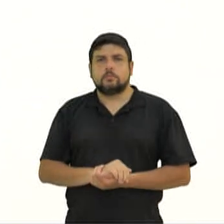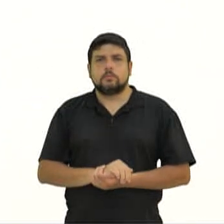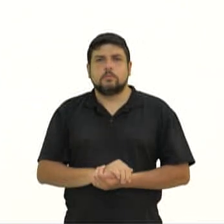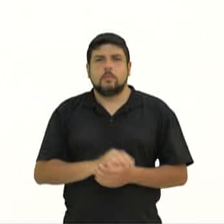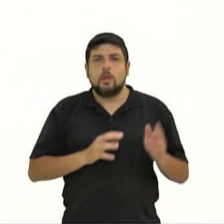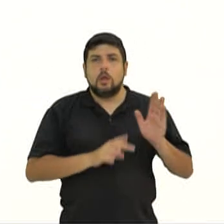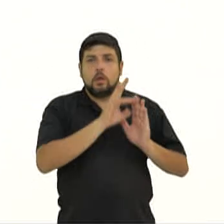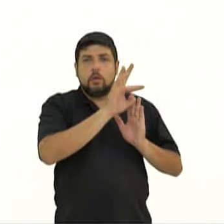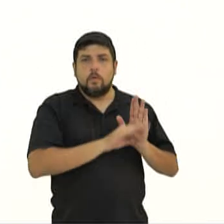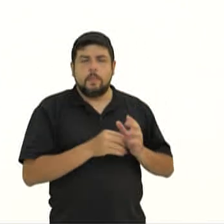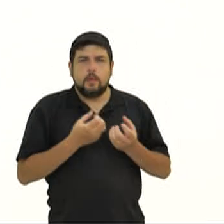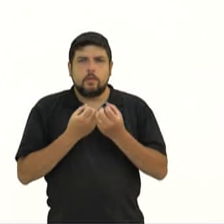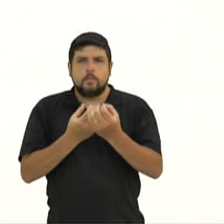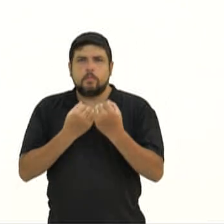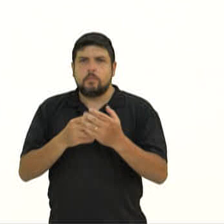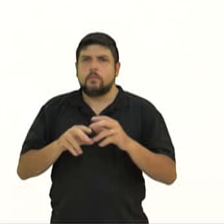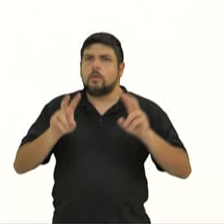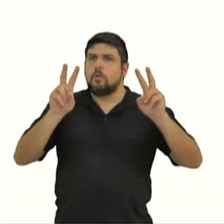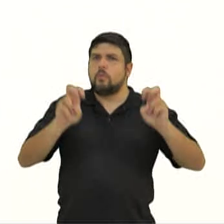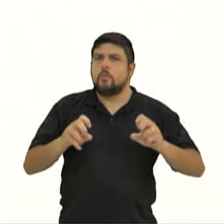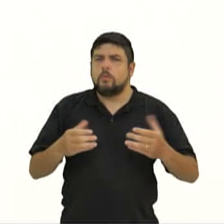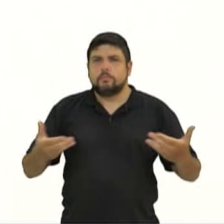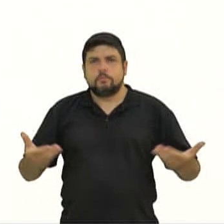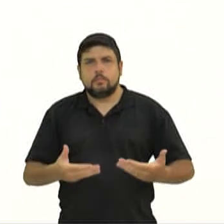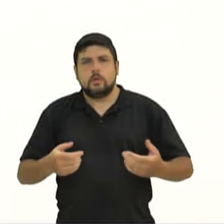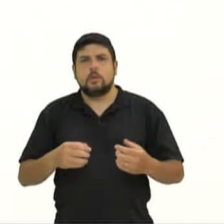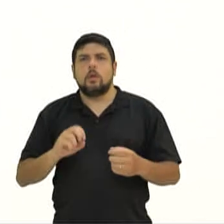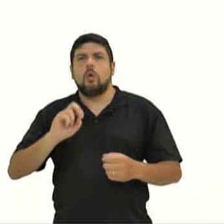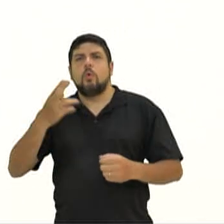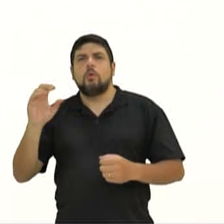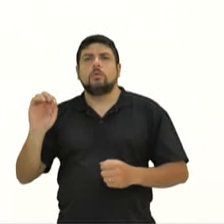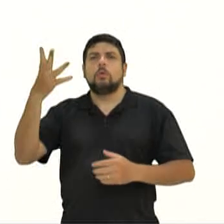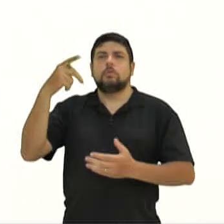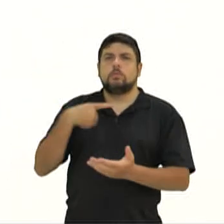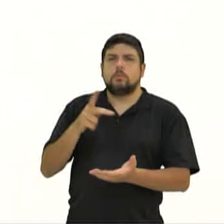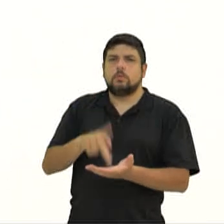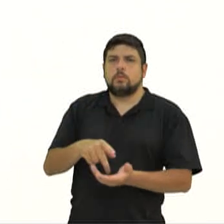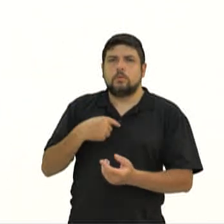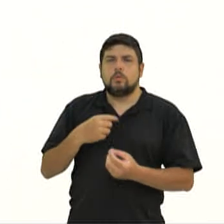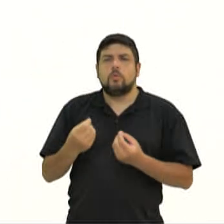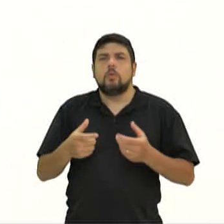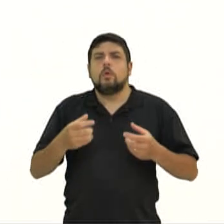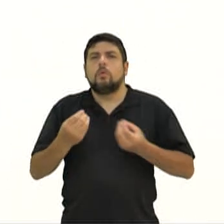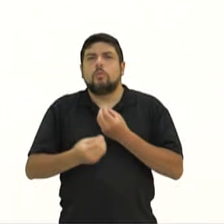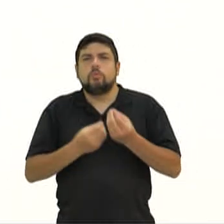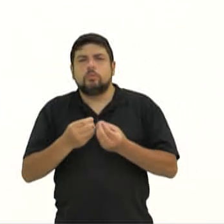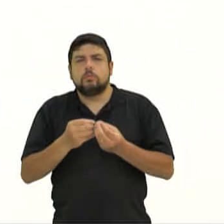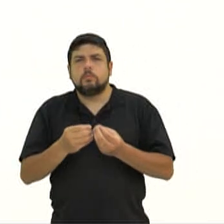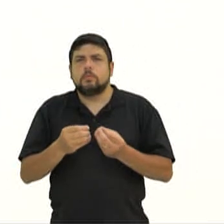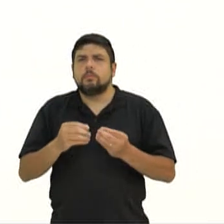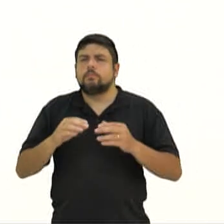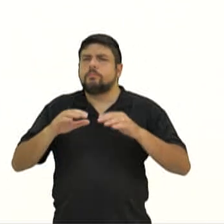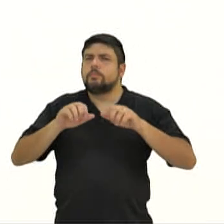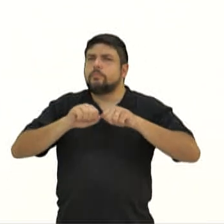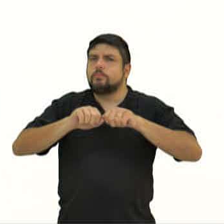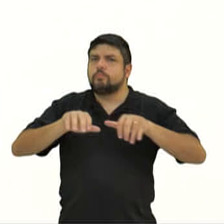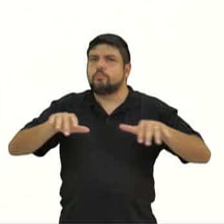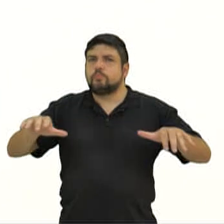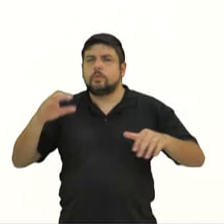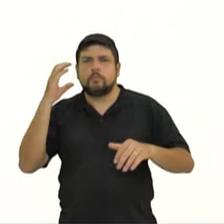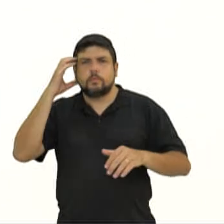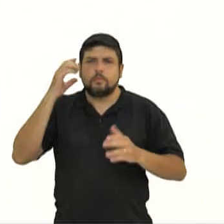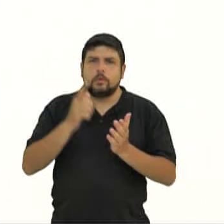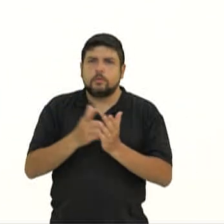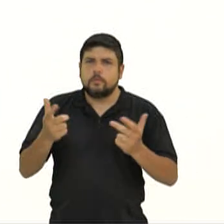sobre o tema atual ou algum acontecimento real, veiculada pelos principais meios de comunicação. Ou tem o